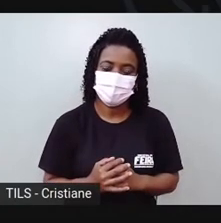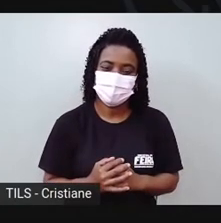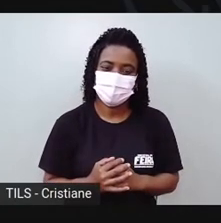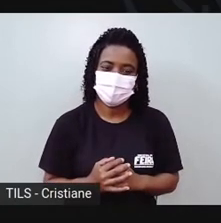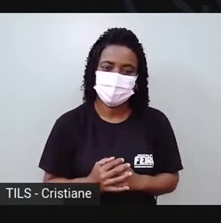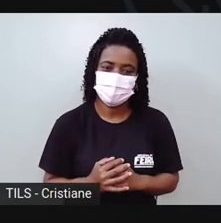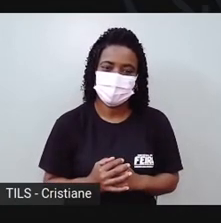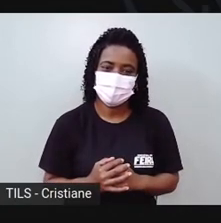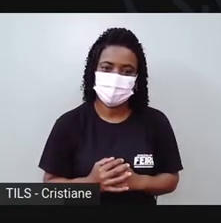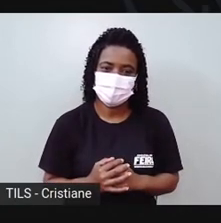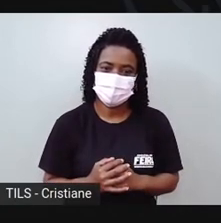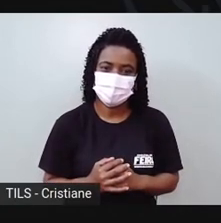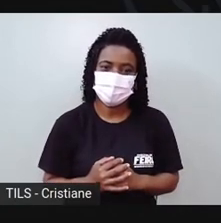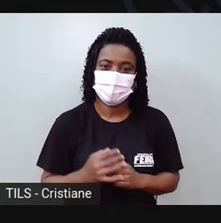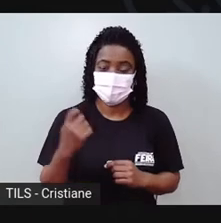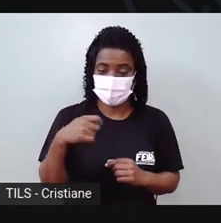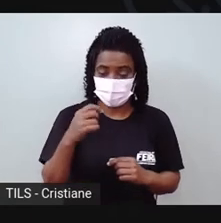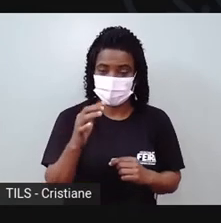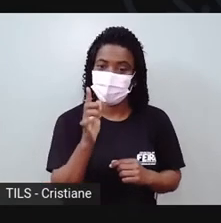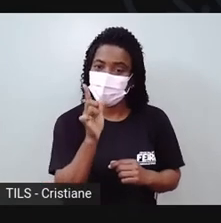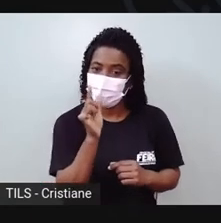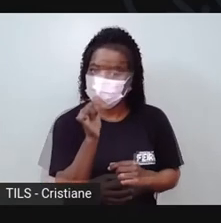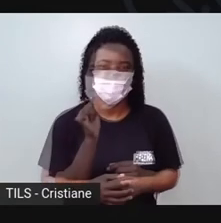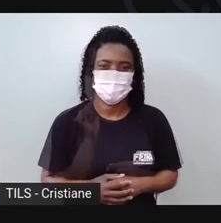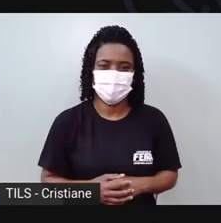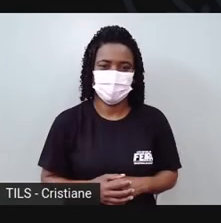A gente vai apertar com o dedo.